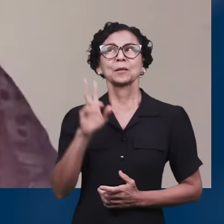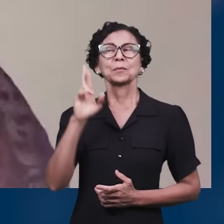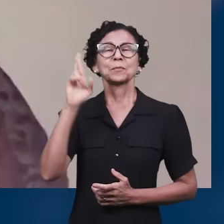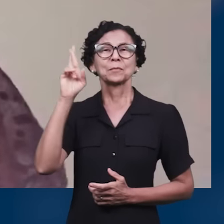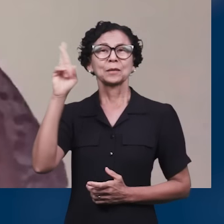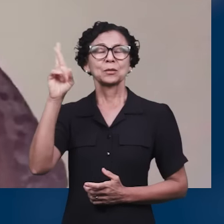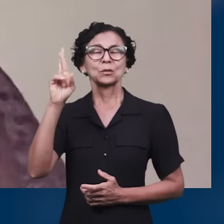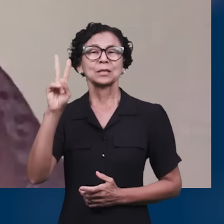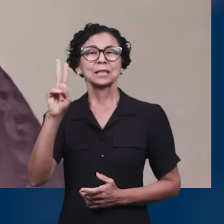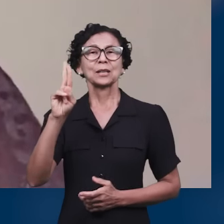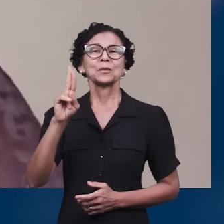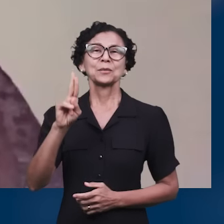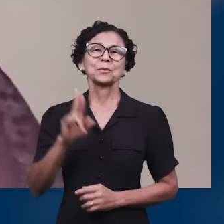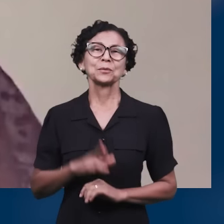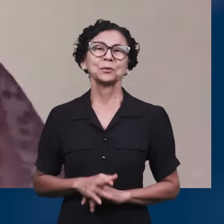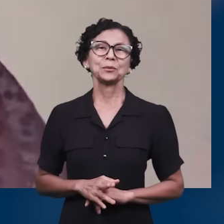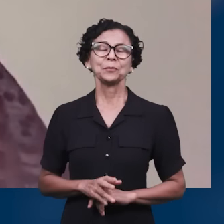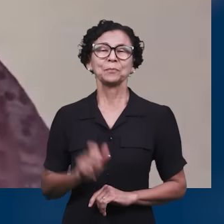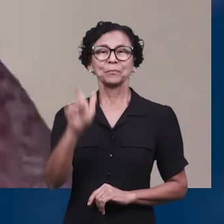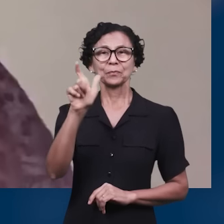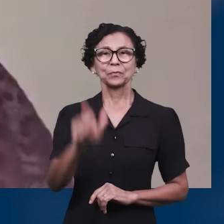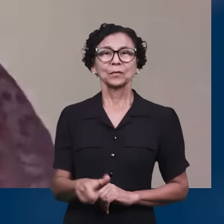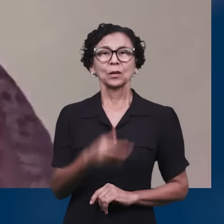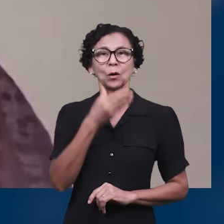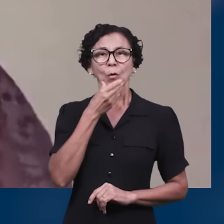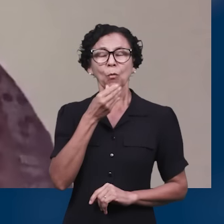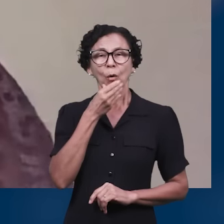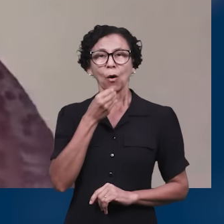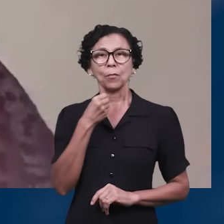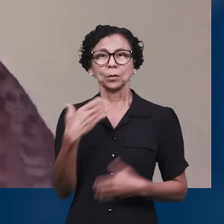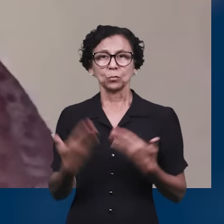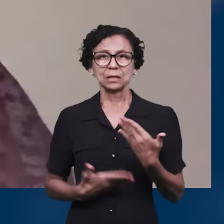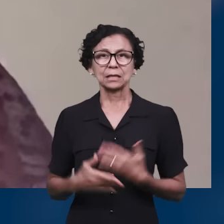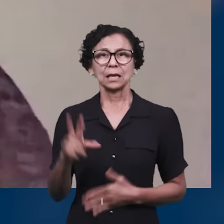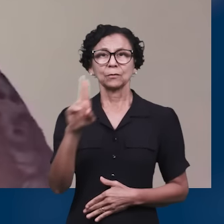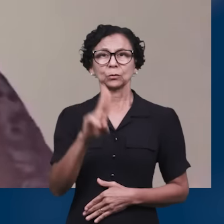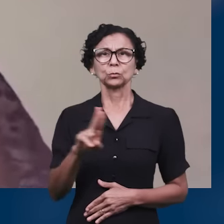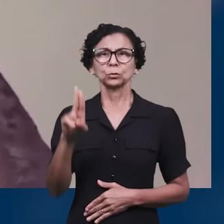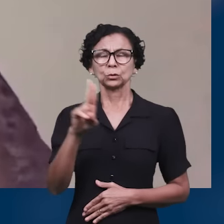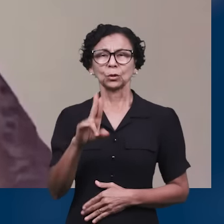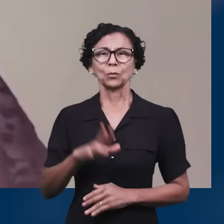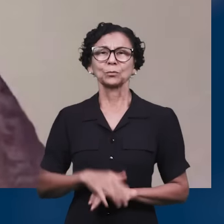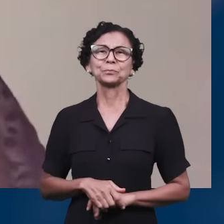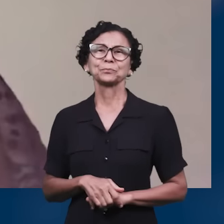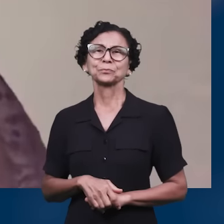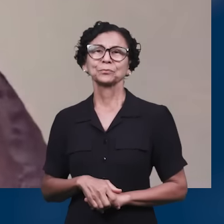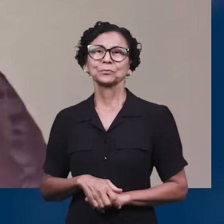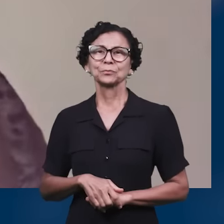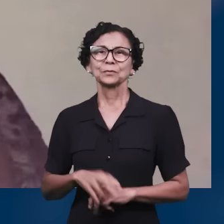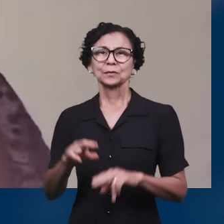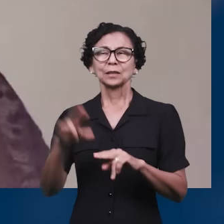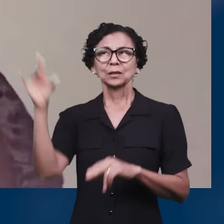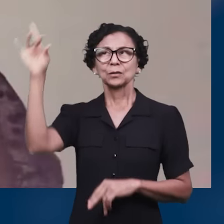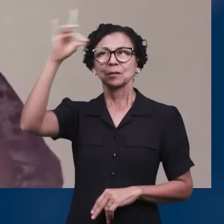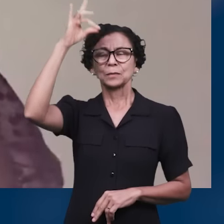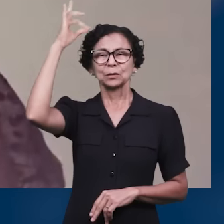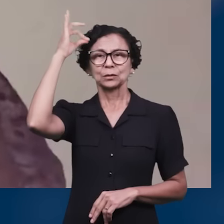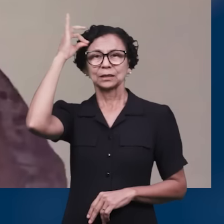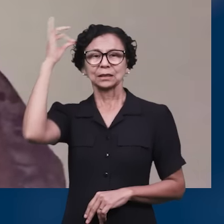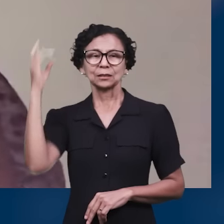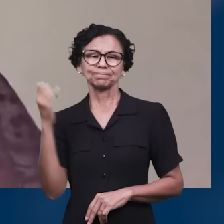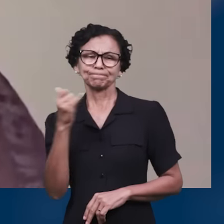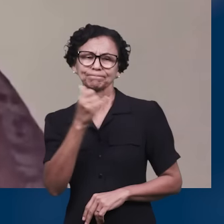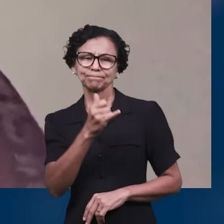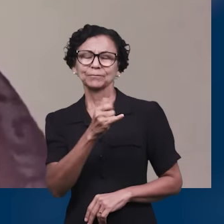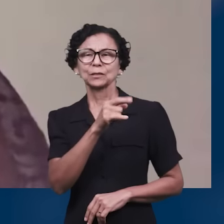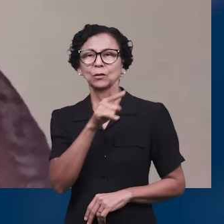ousadia do Espírito Santo este irmão para evangelizá-la. Ela foi tocada pelo Espírito Santo, foi no culto à noite,